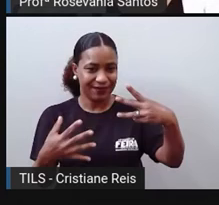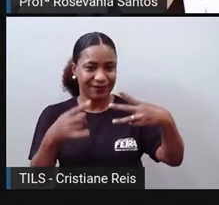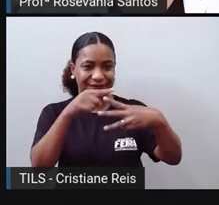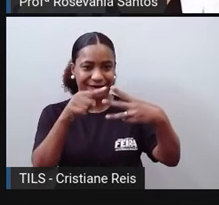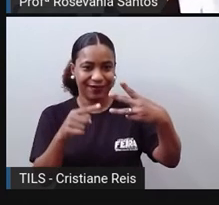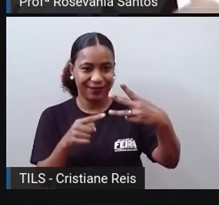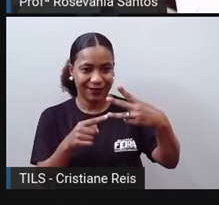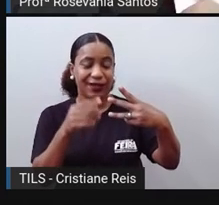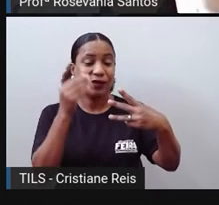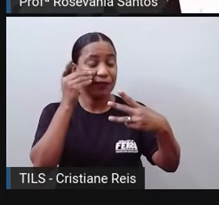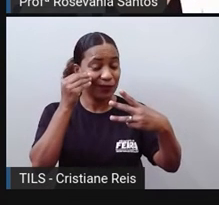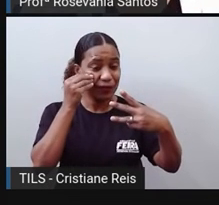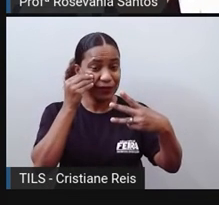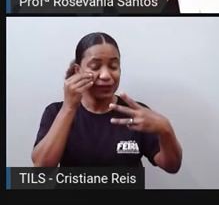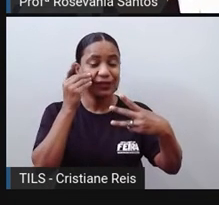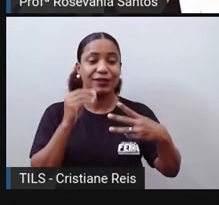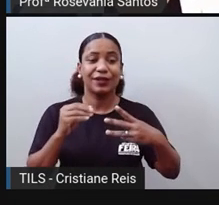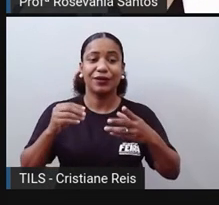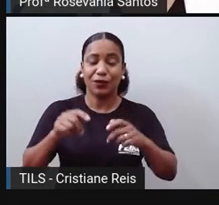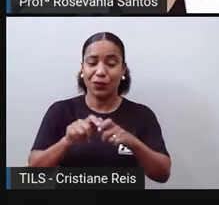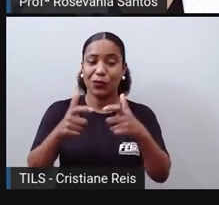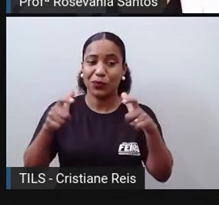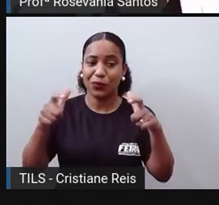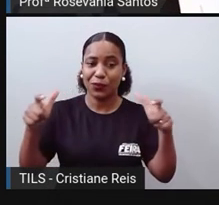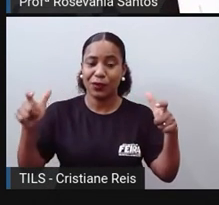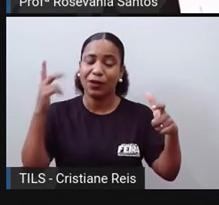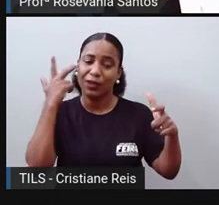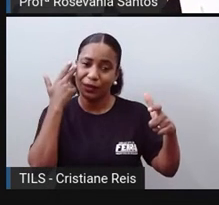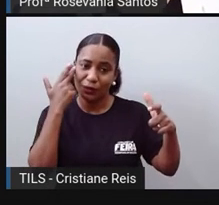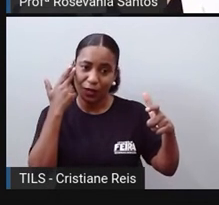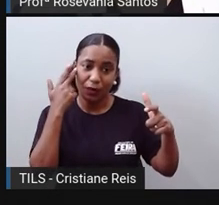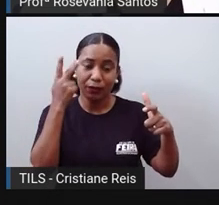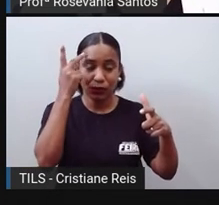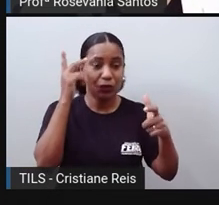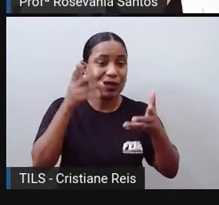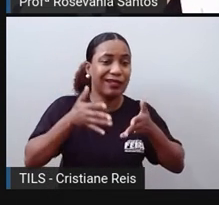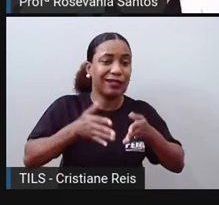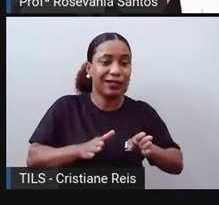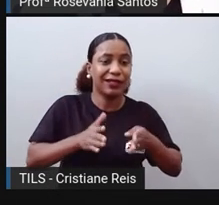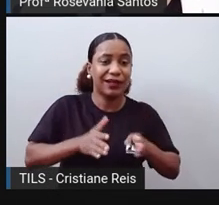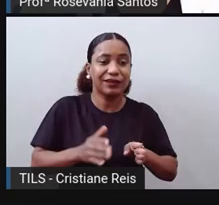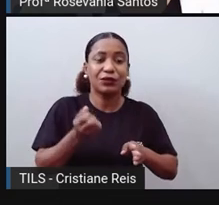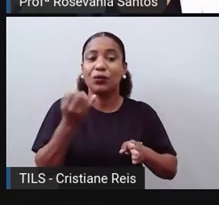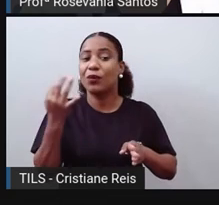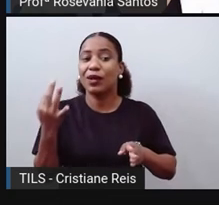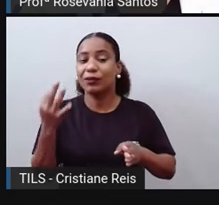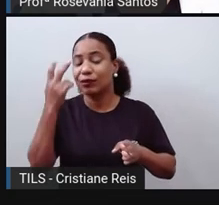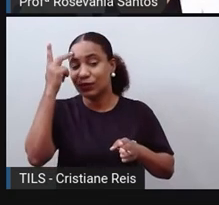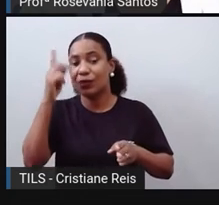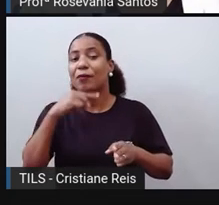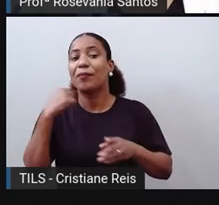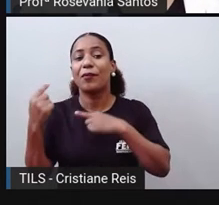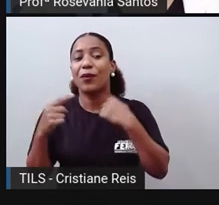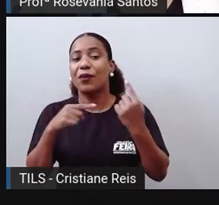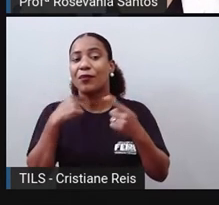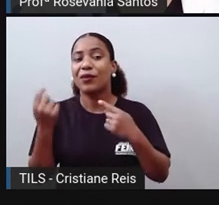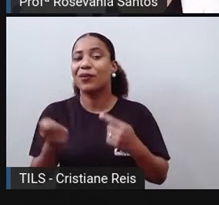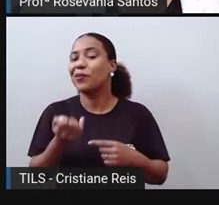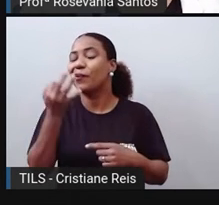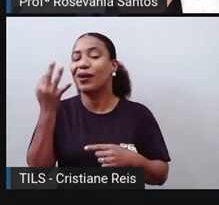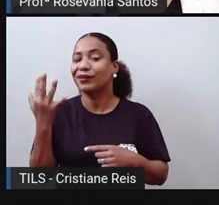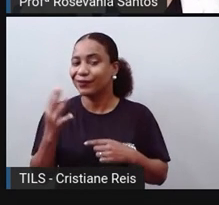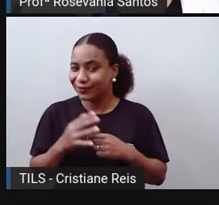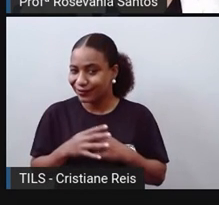diferença entre quem nasceu e quem morreu, mas também tem a questão do fluxo migratório. Mas antes disso, você sabe